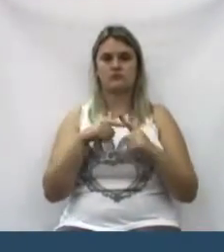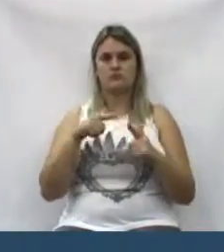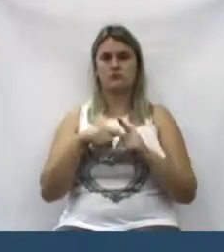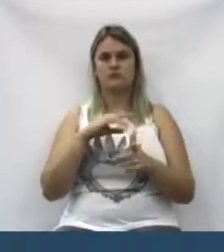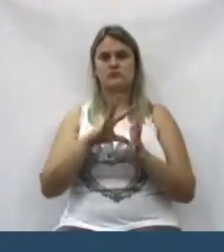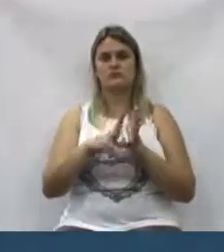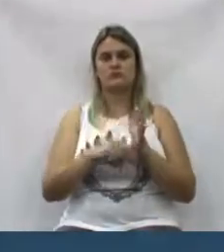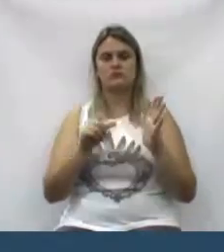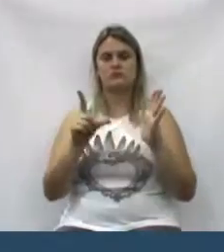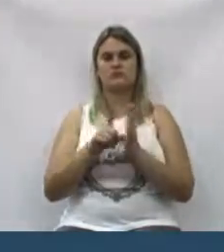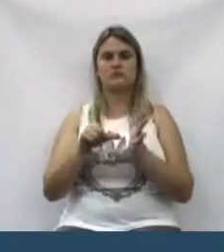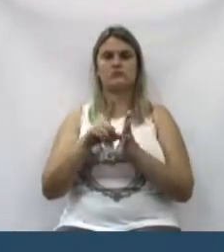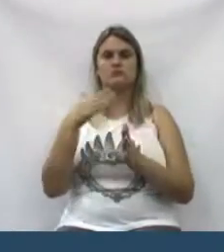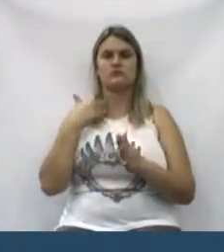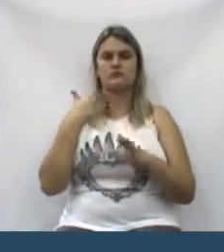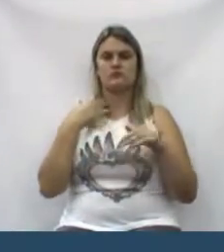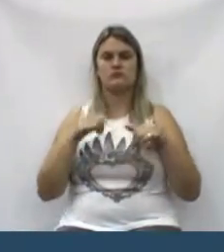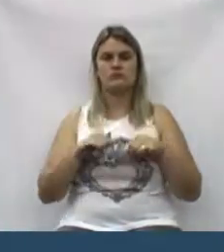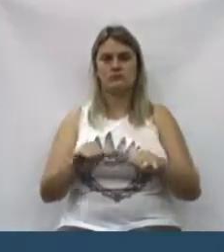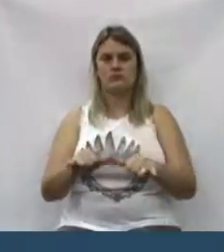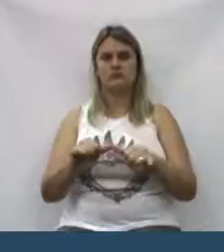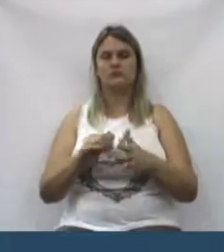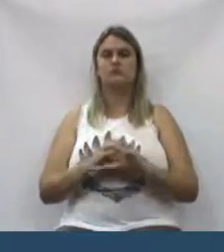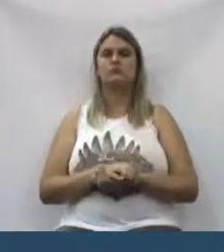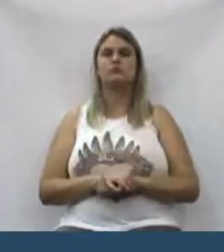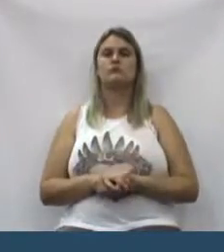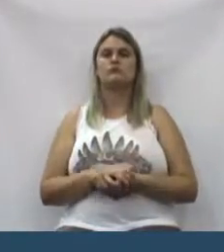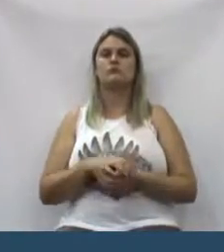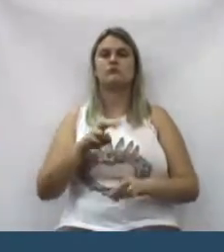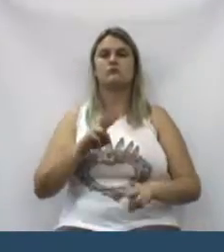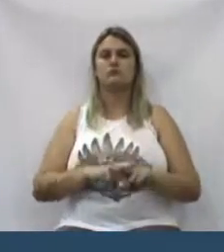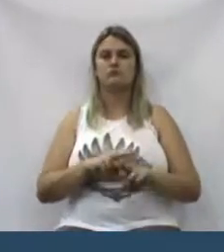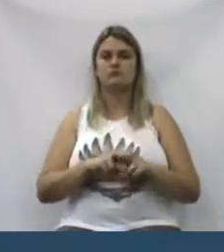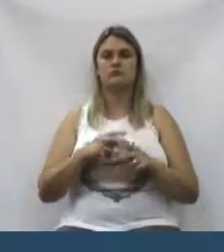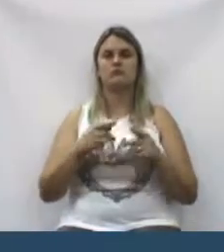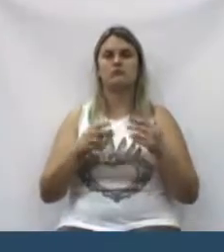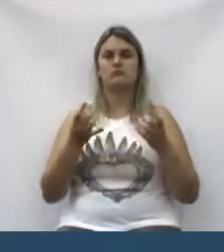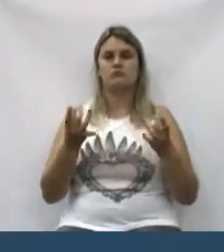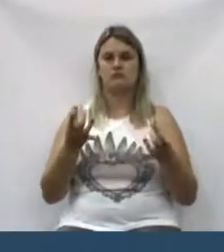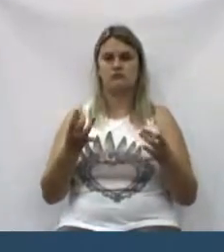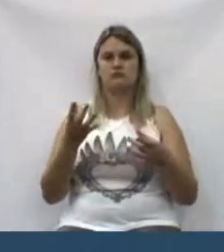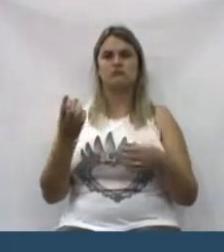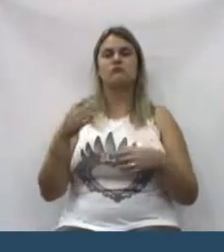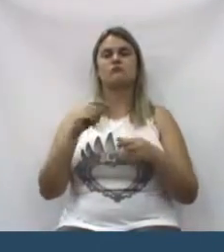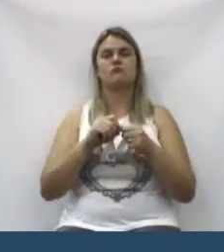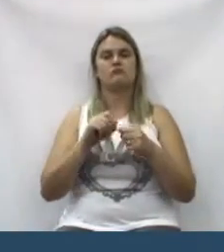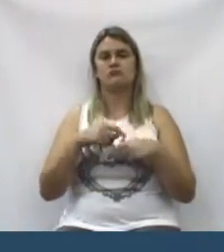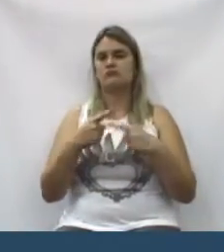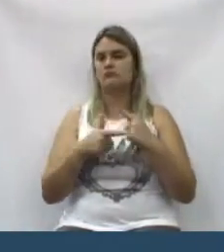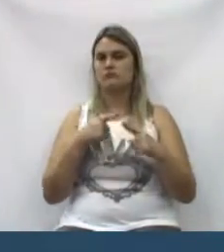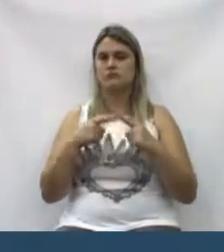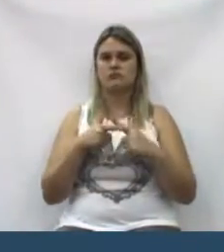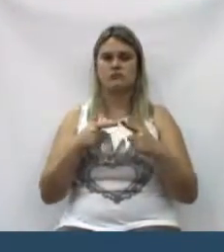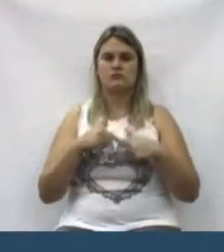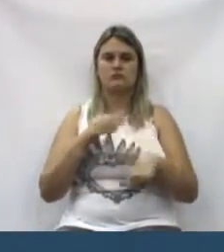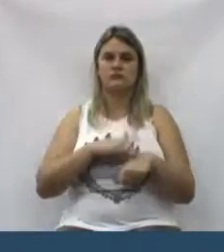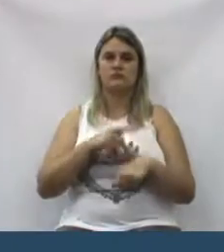à loja, banca, ao prisão de venda de droga, ao tráfico de droga.